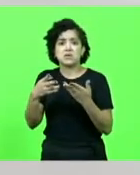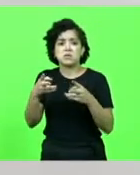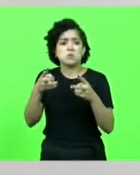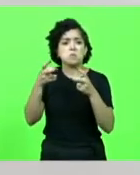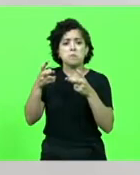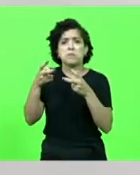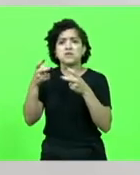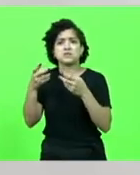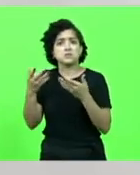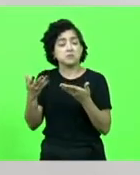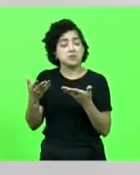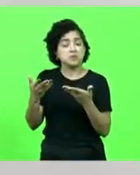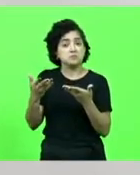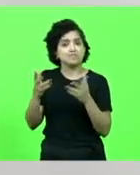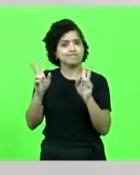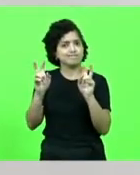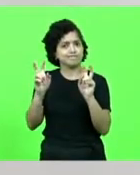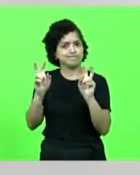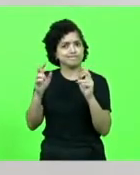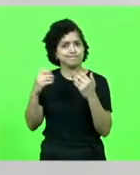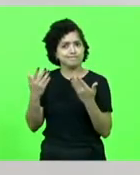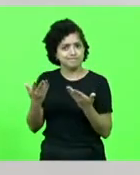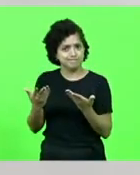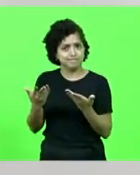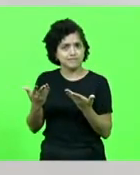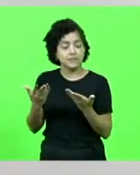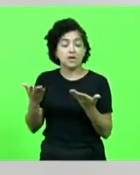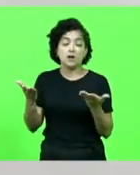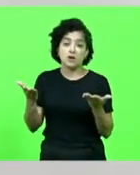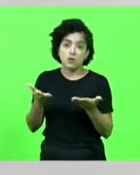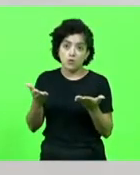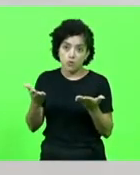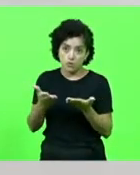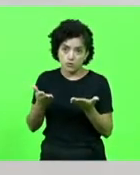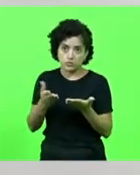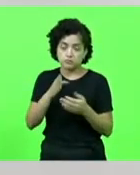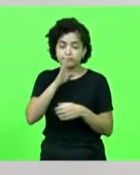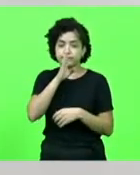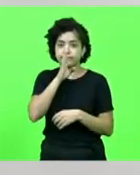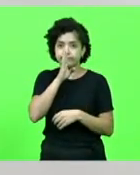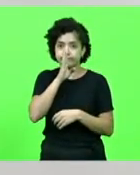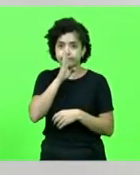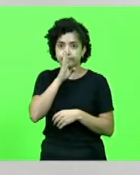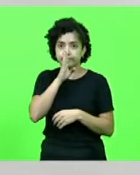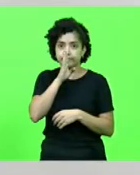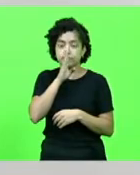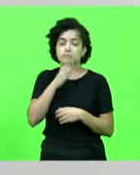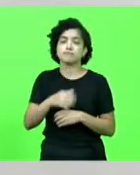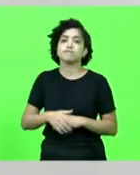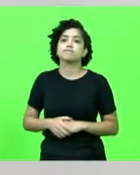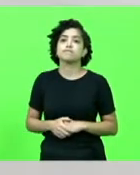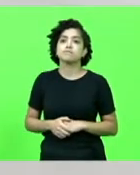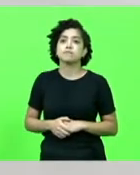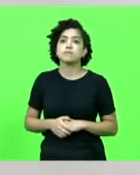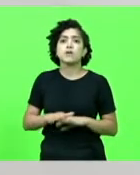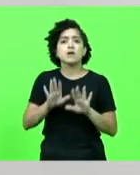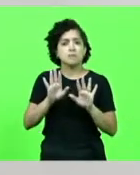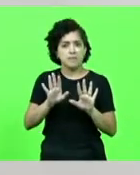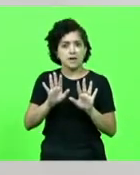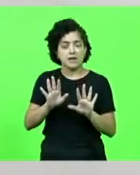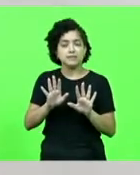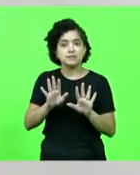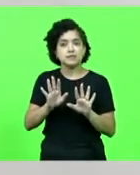e hoje todos calados. Mas espero que essa